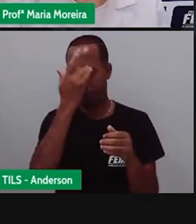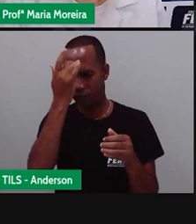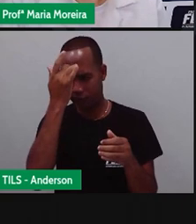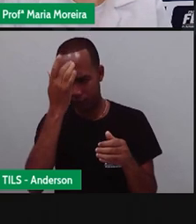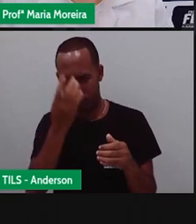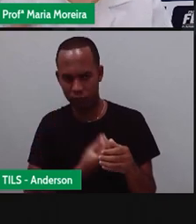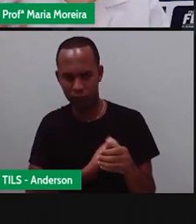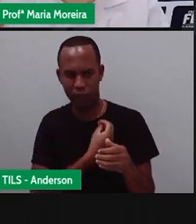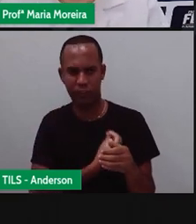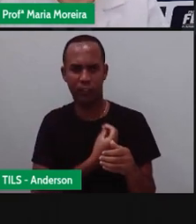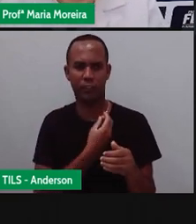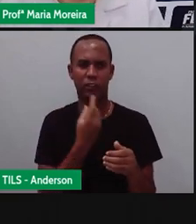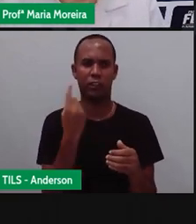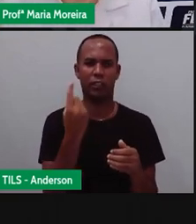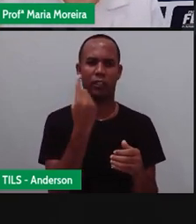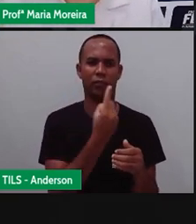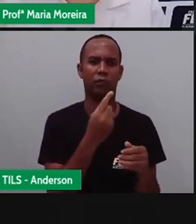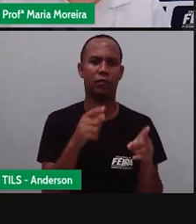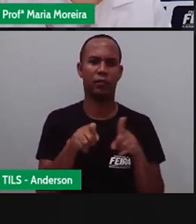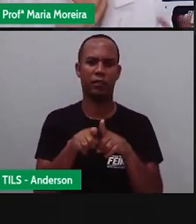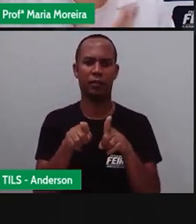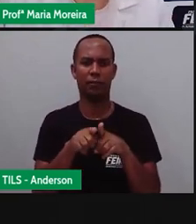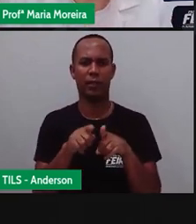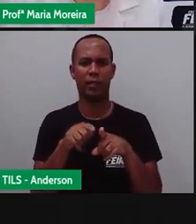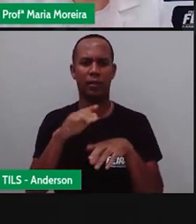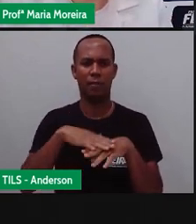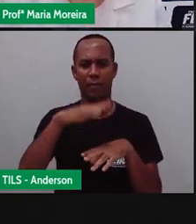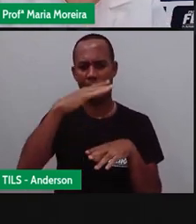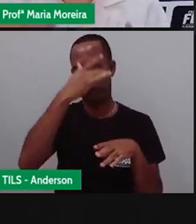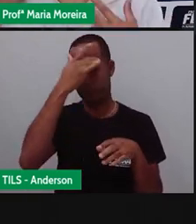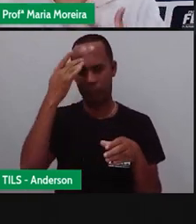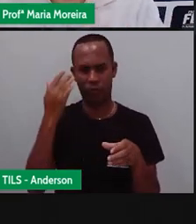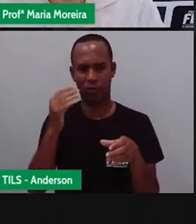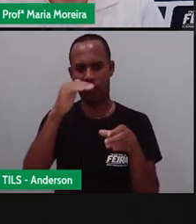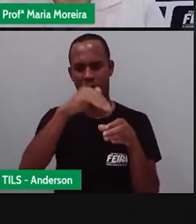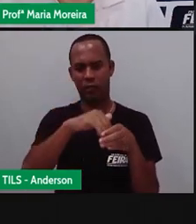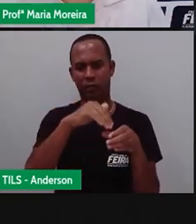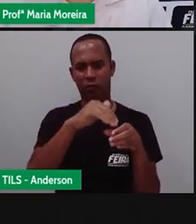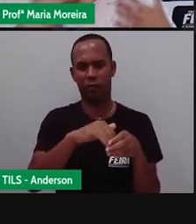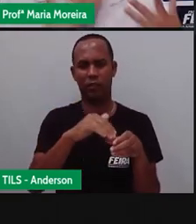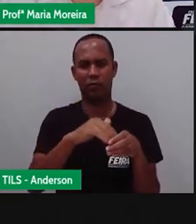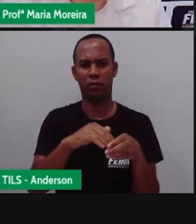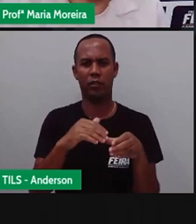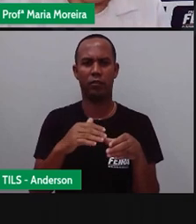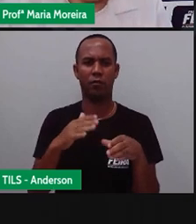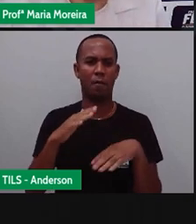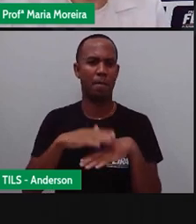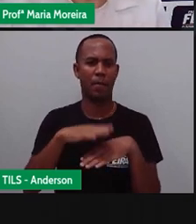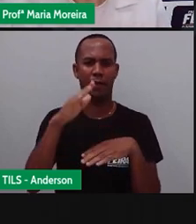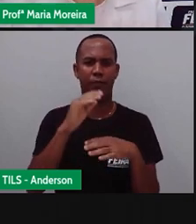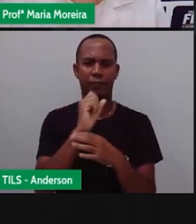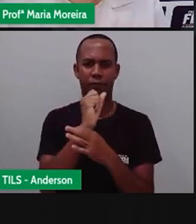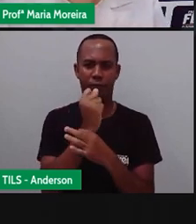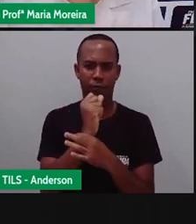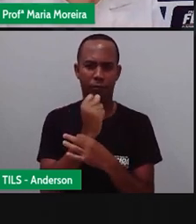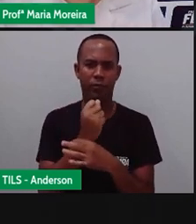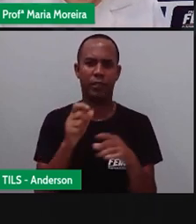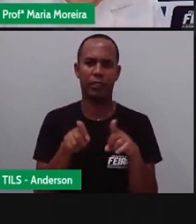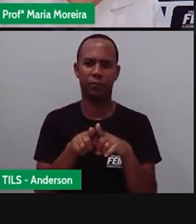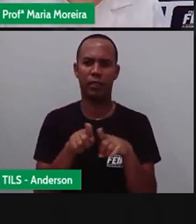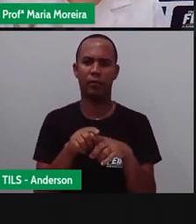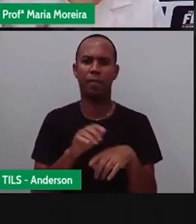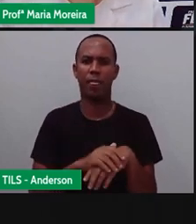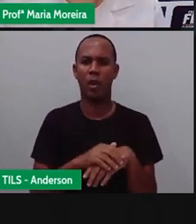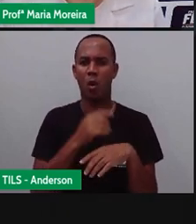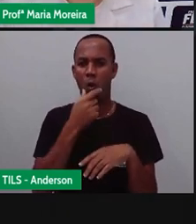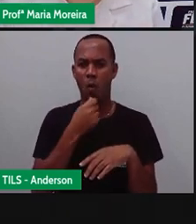não é isso? Para que caibam mais pessoas, para que causem menos acidentes, para que tenha mais conforto, para que seja mais seguro. Então, o homem,